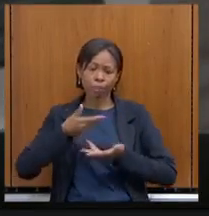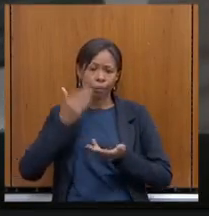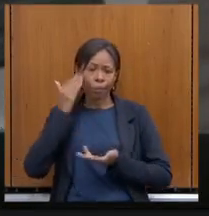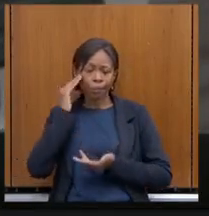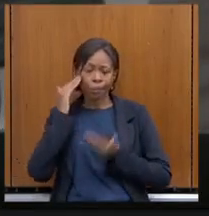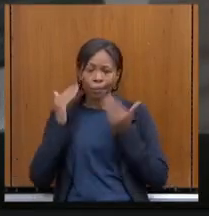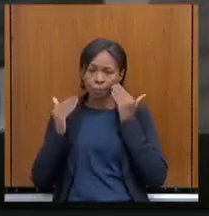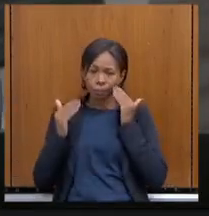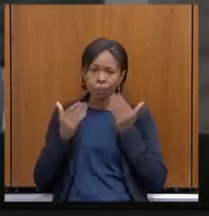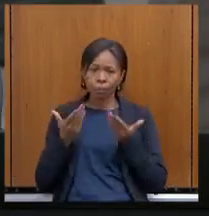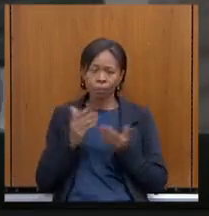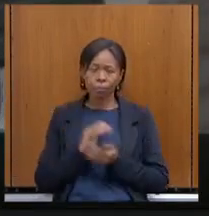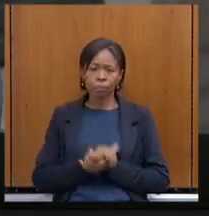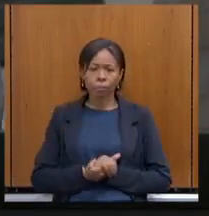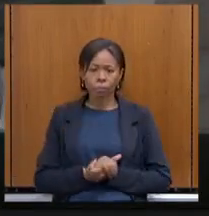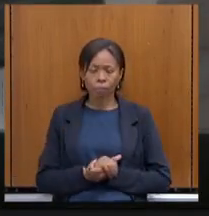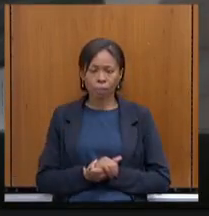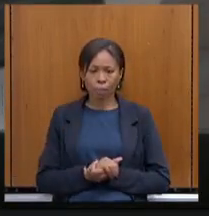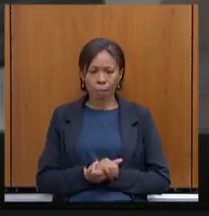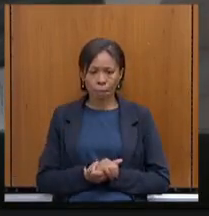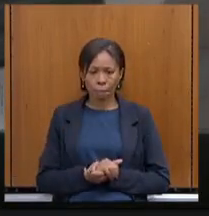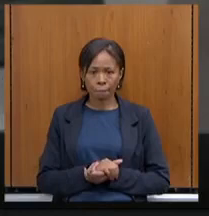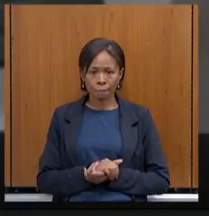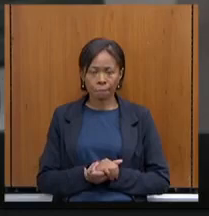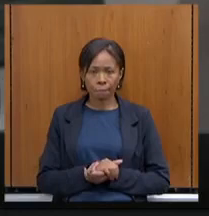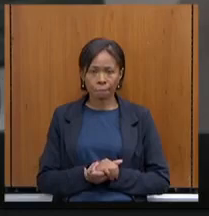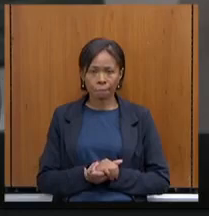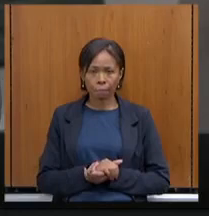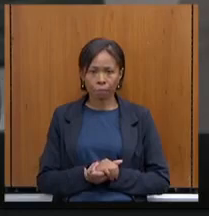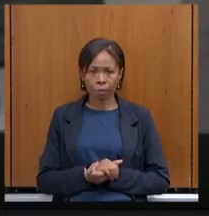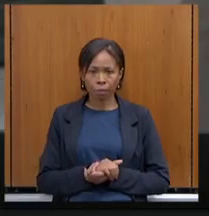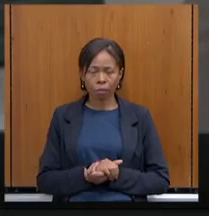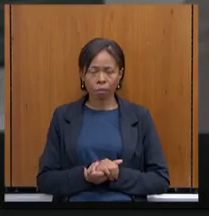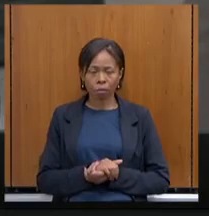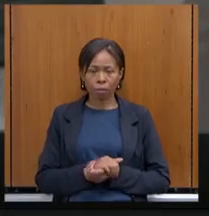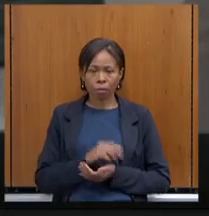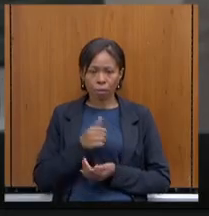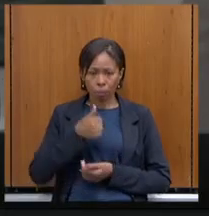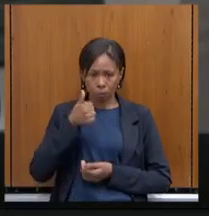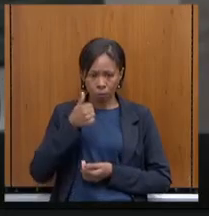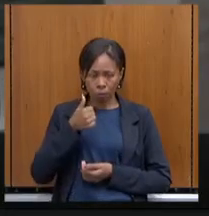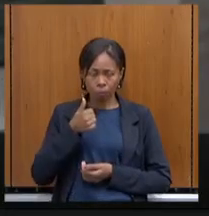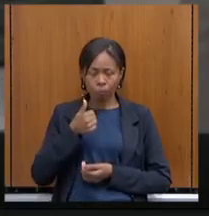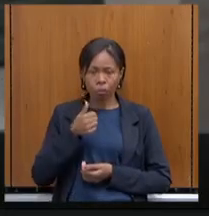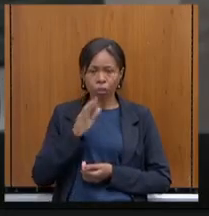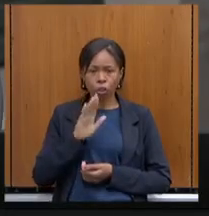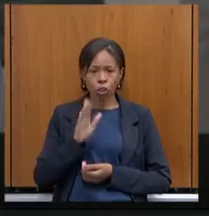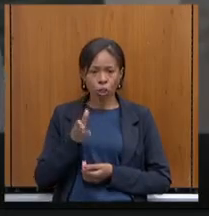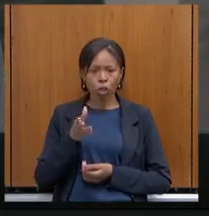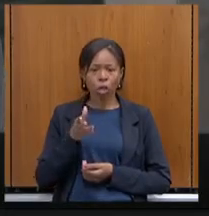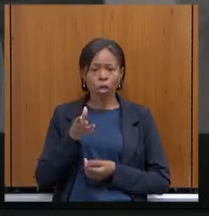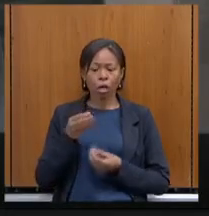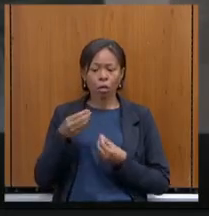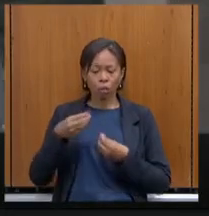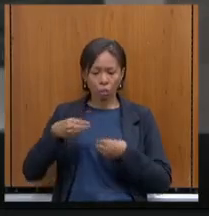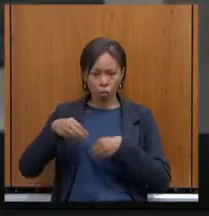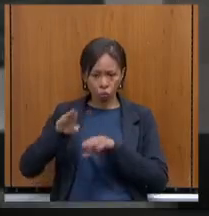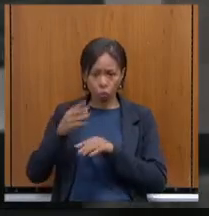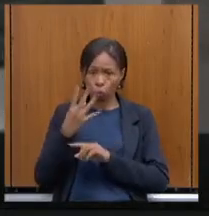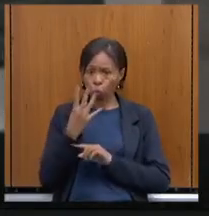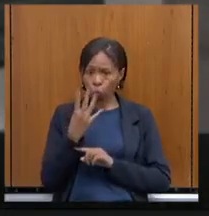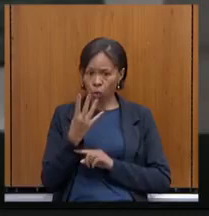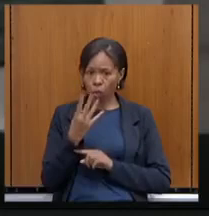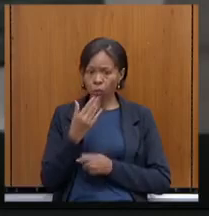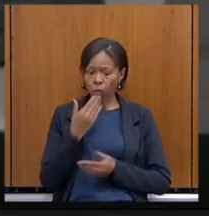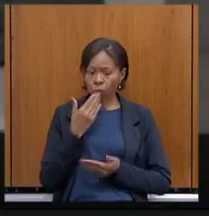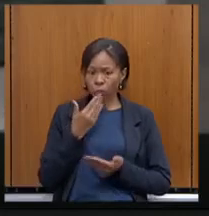nós vamos ler a primeira, que é o seguinte, foram enviados quatro requerimentos ao executivo,